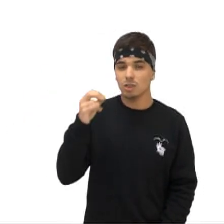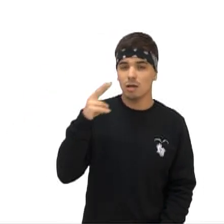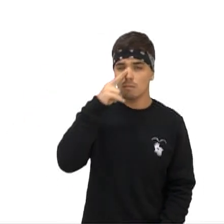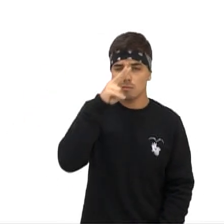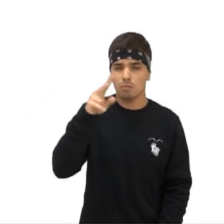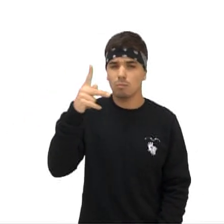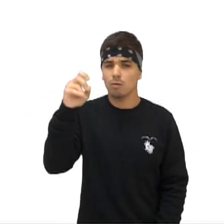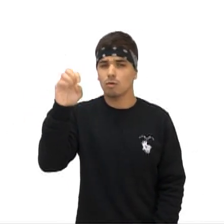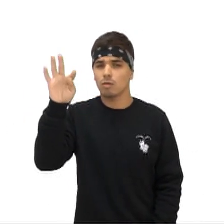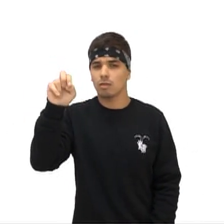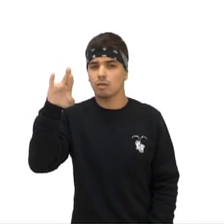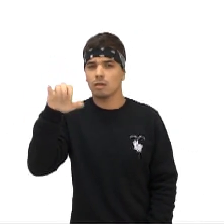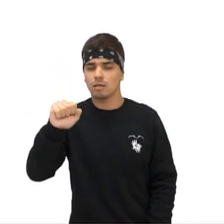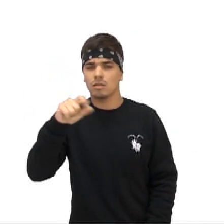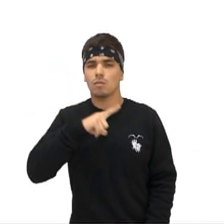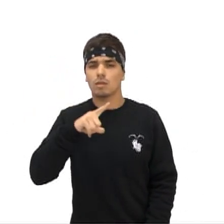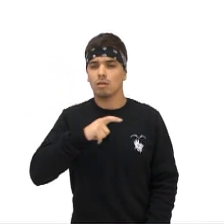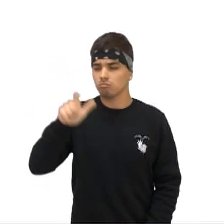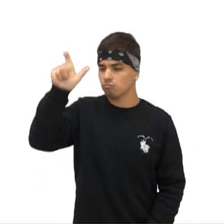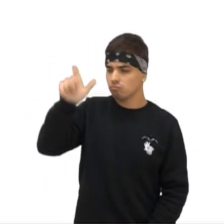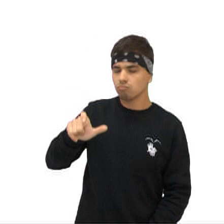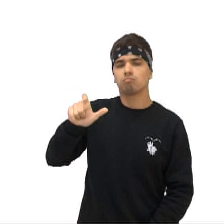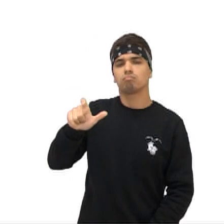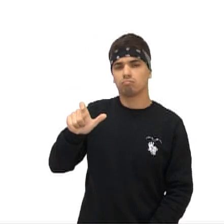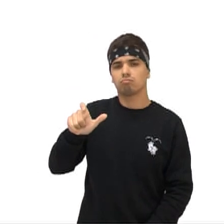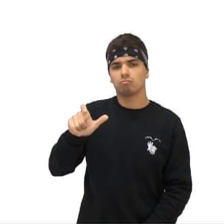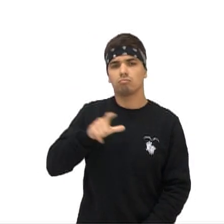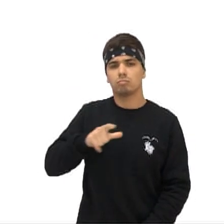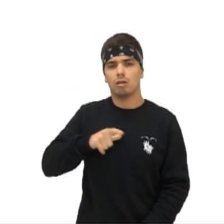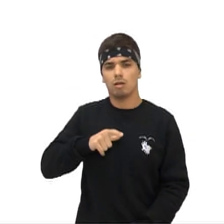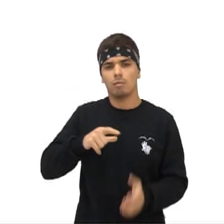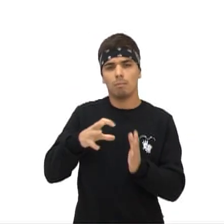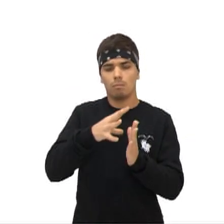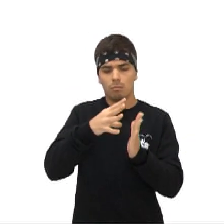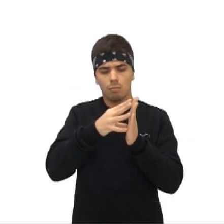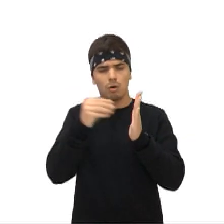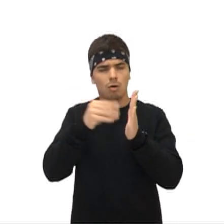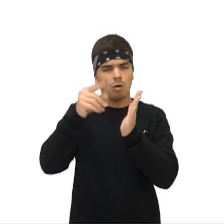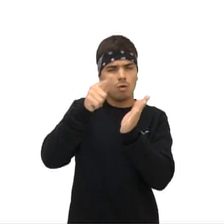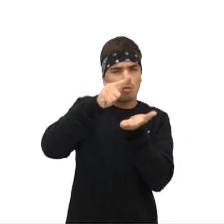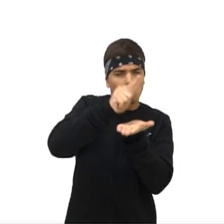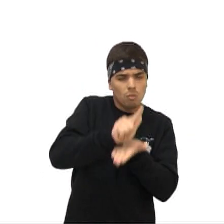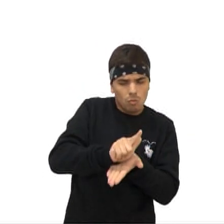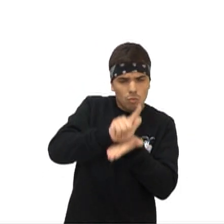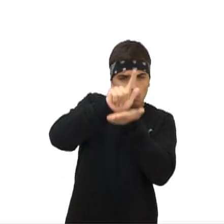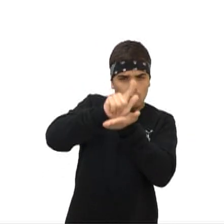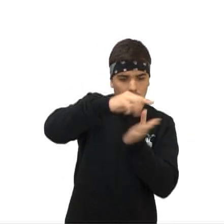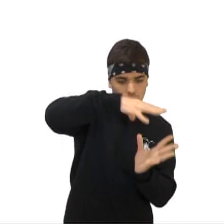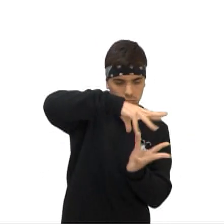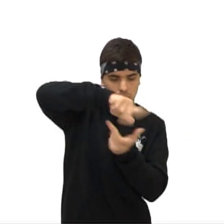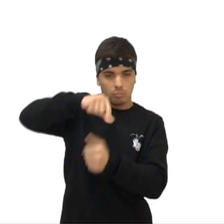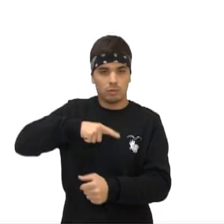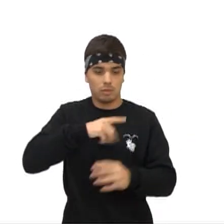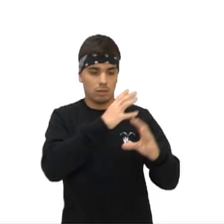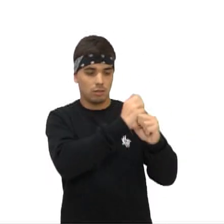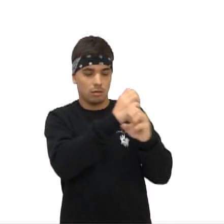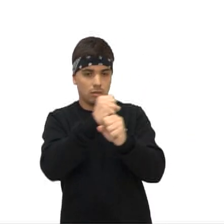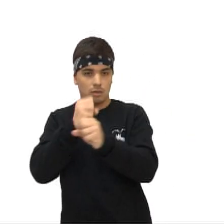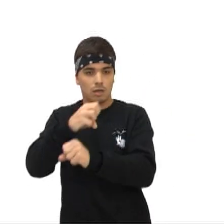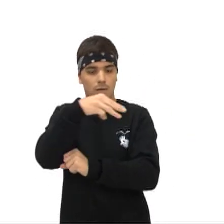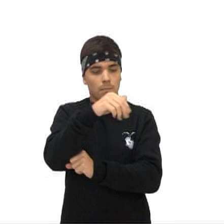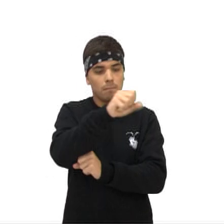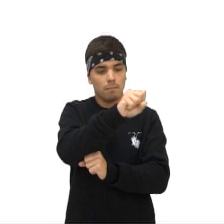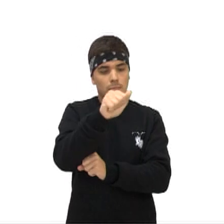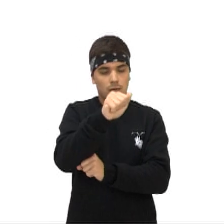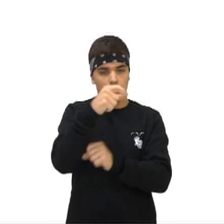é a energia de um corpo Que possui devido à atração gravitacional da Terra, né? Nós já vimos que a formulazinha, ela é a massa vezes a